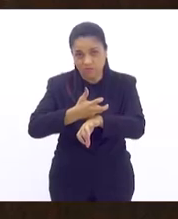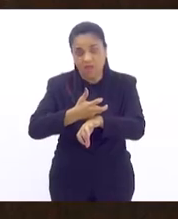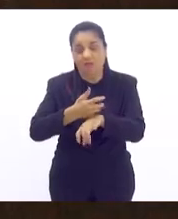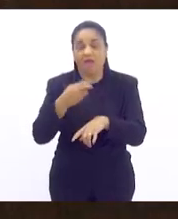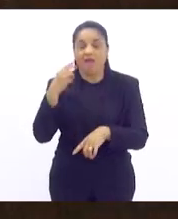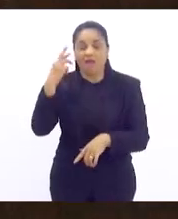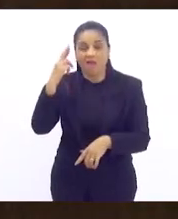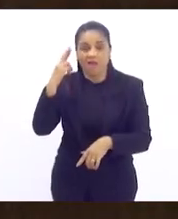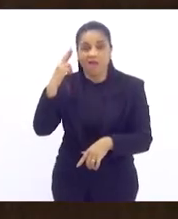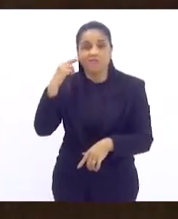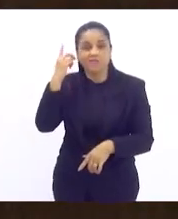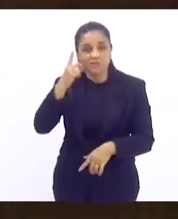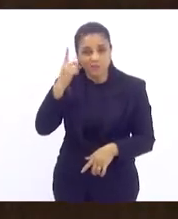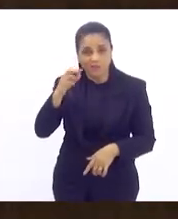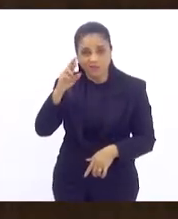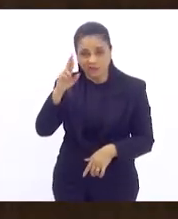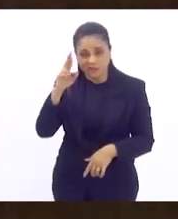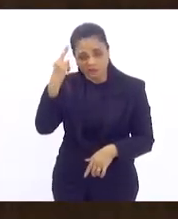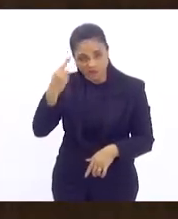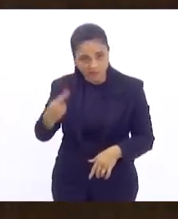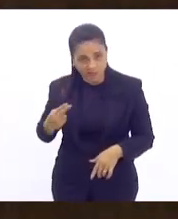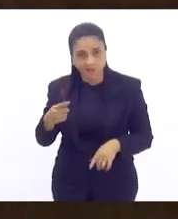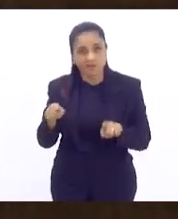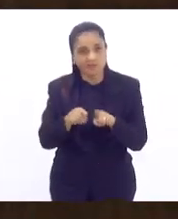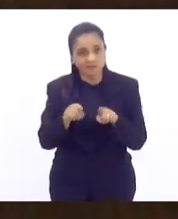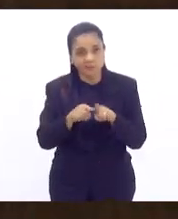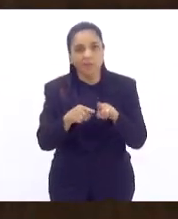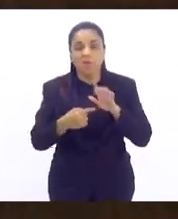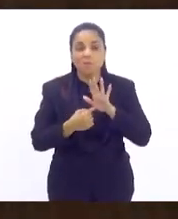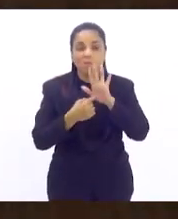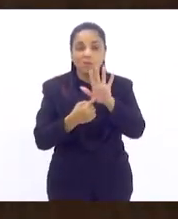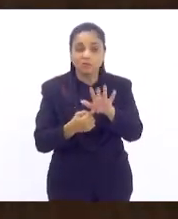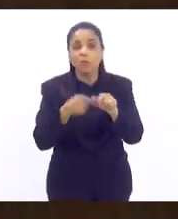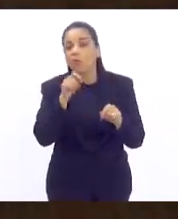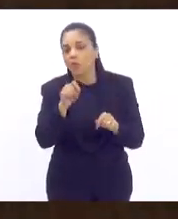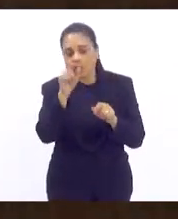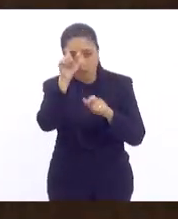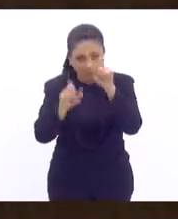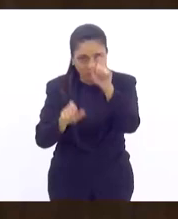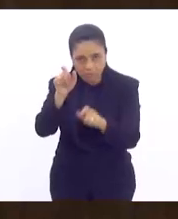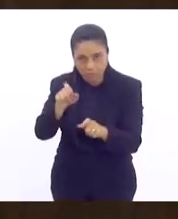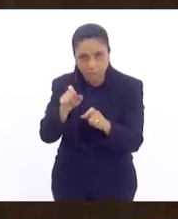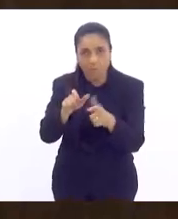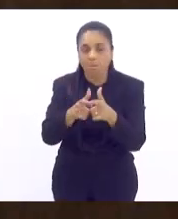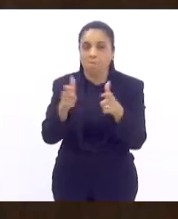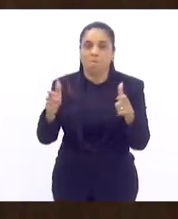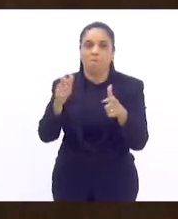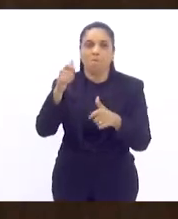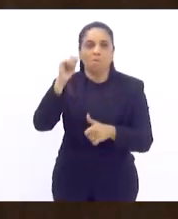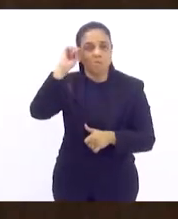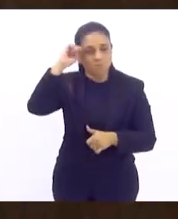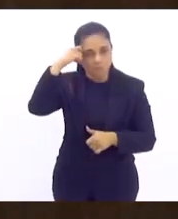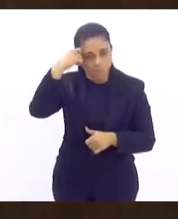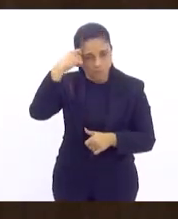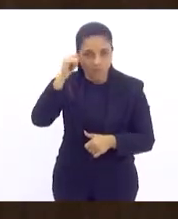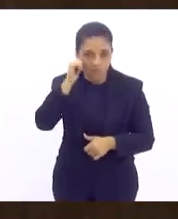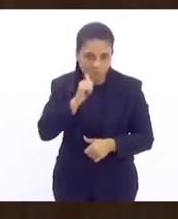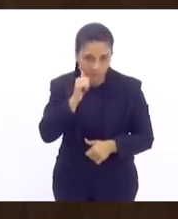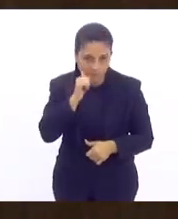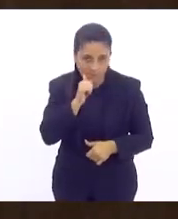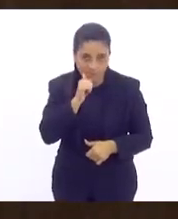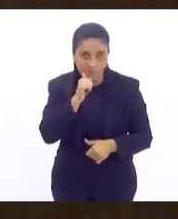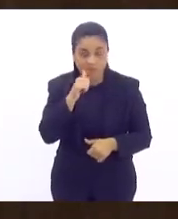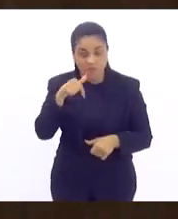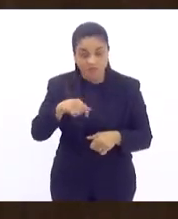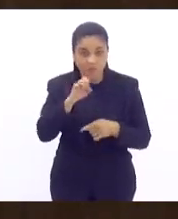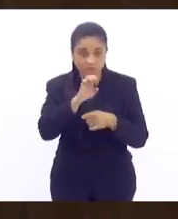Renata Souza, é perfilada e composta majoritariamente por mulheres negras. O Rio de Janeiro tem 3 milhões de